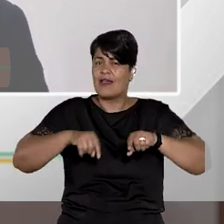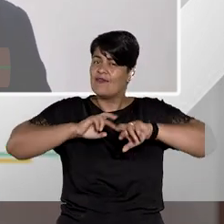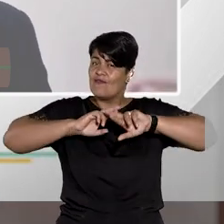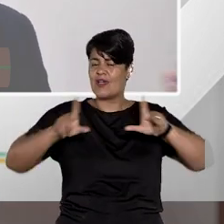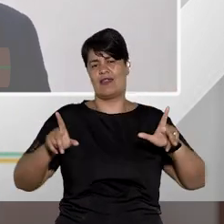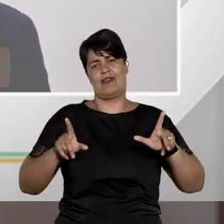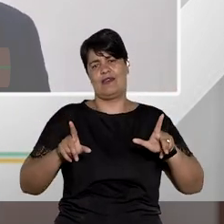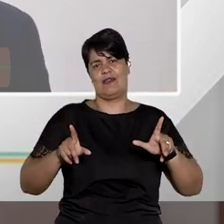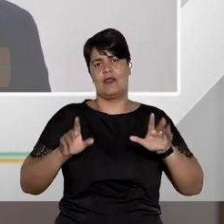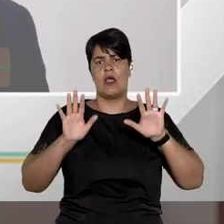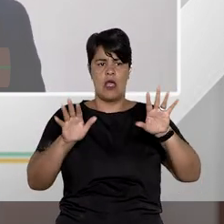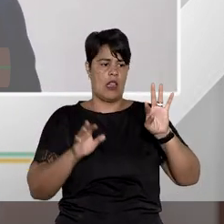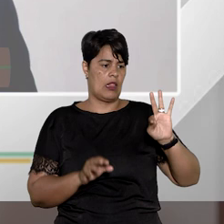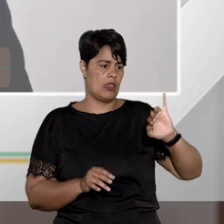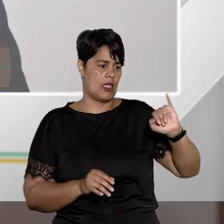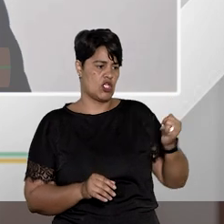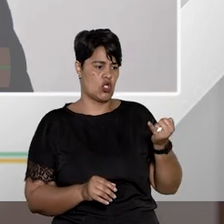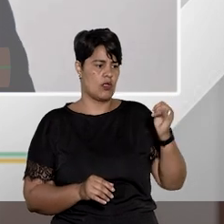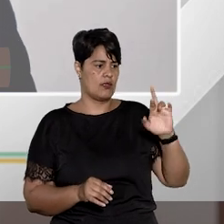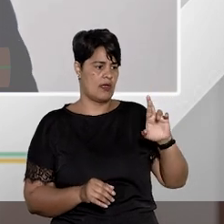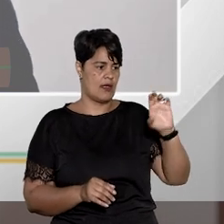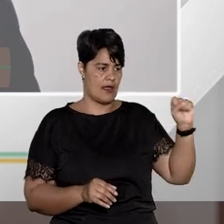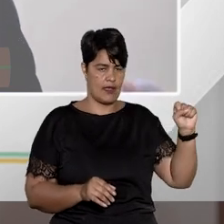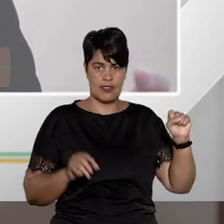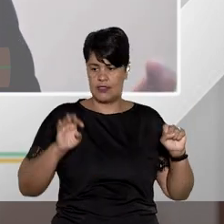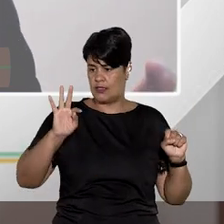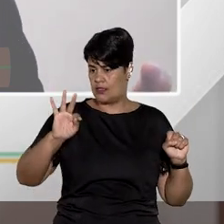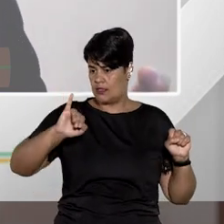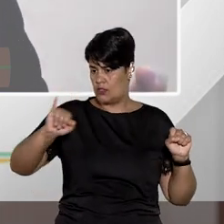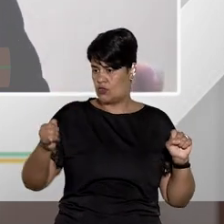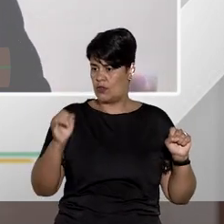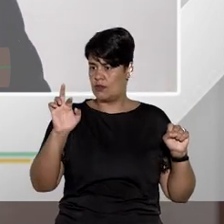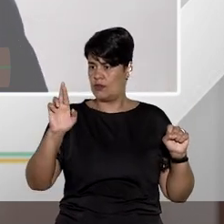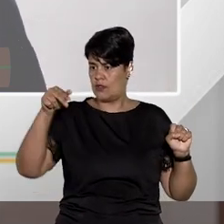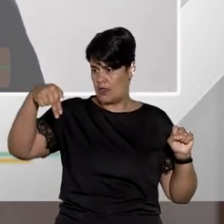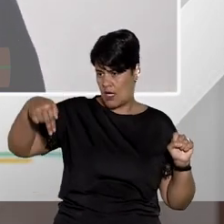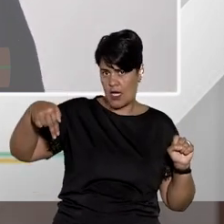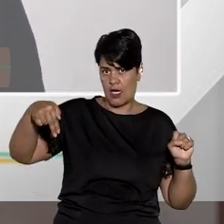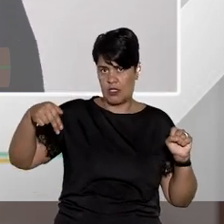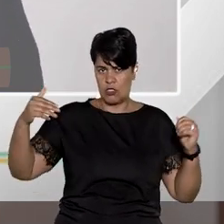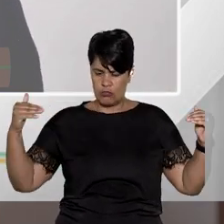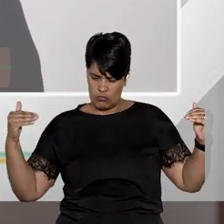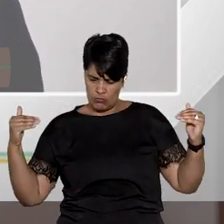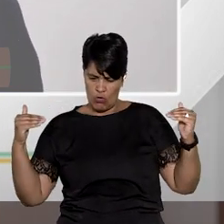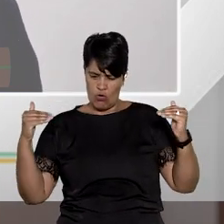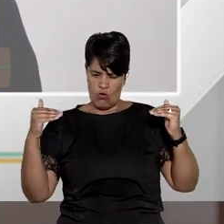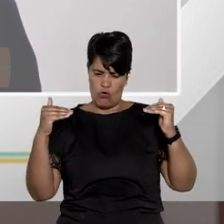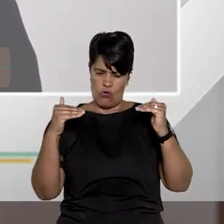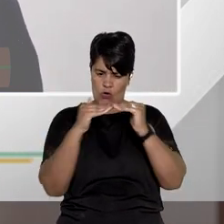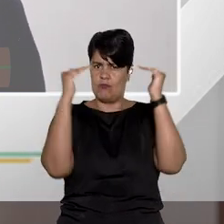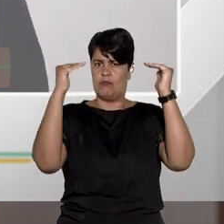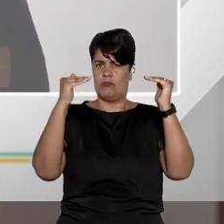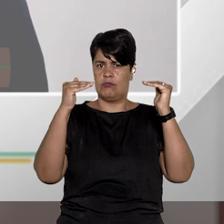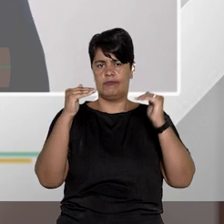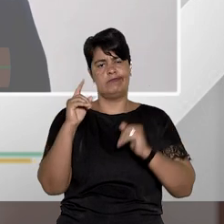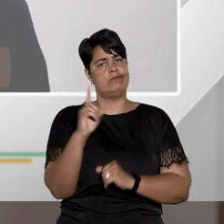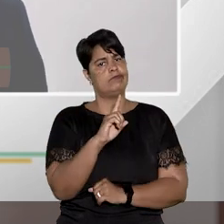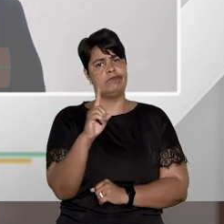esperar que o TJ Rio Grande do Sul e TJ Rio Grande do Norte afinem a viola e cantem a mesma